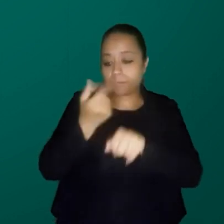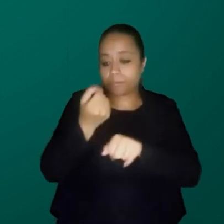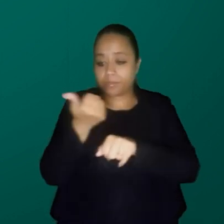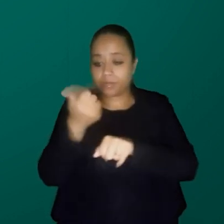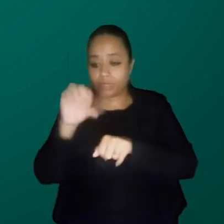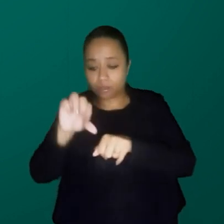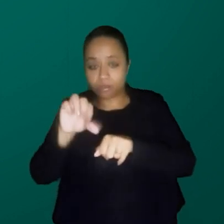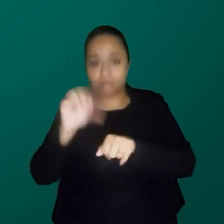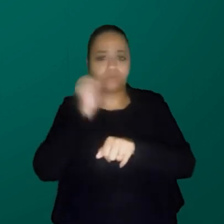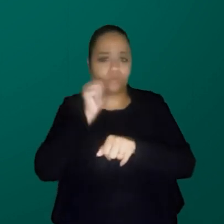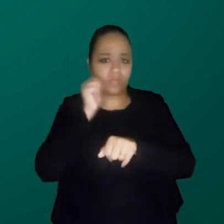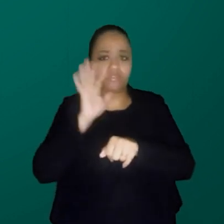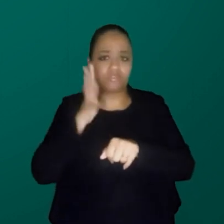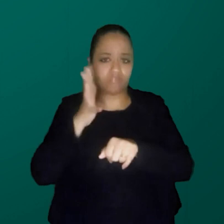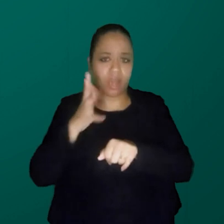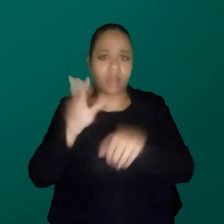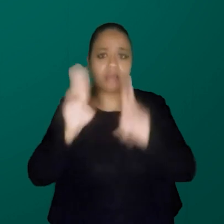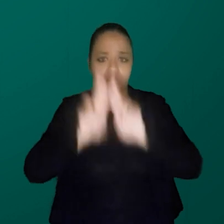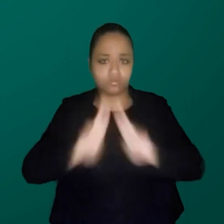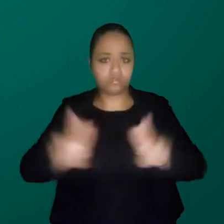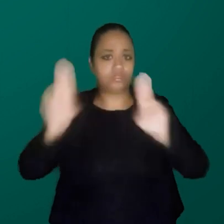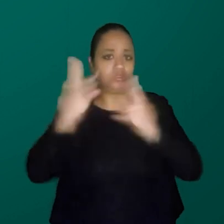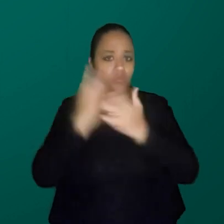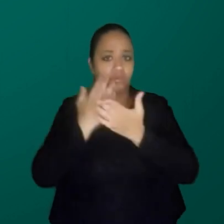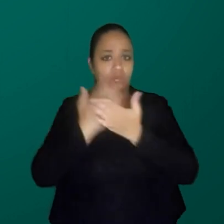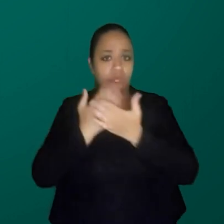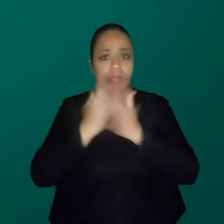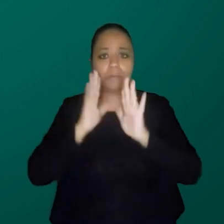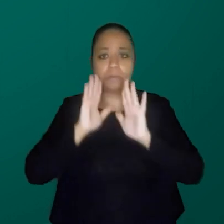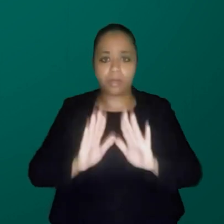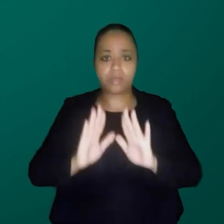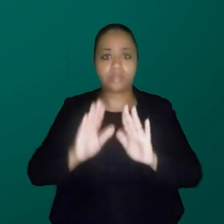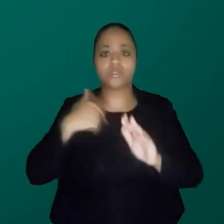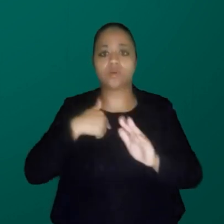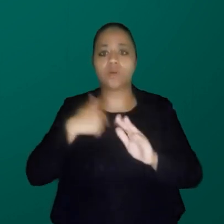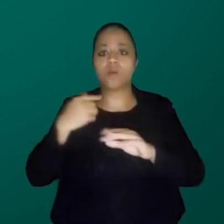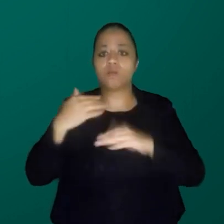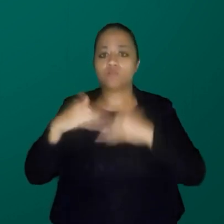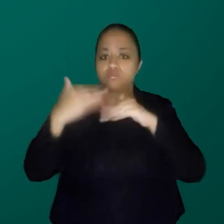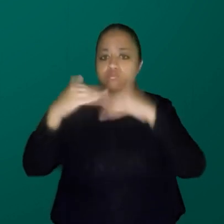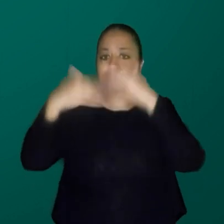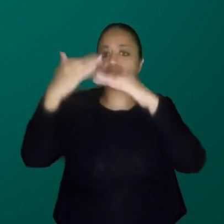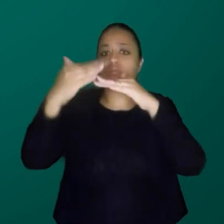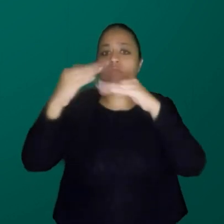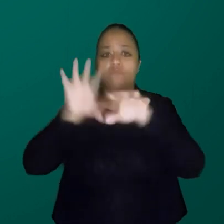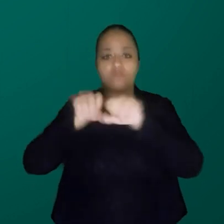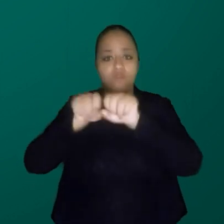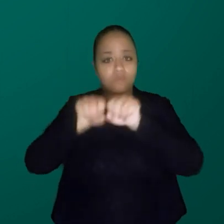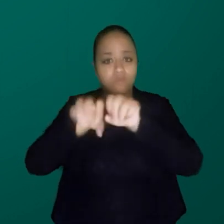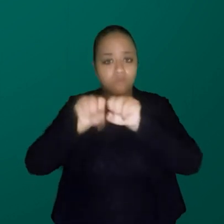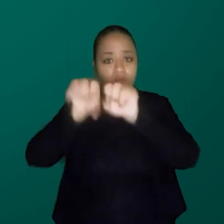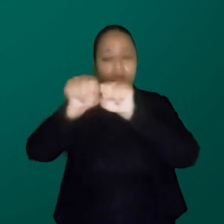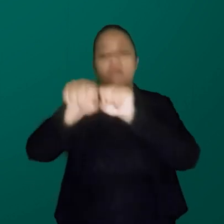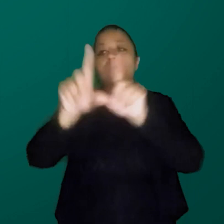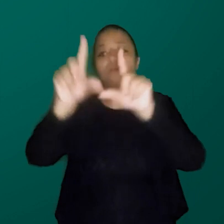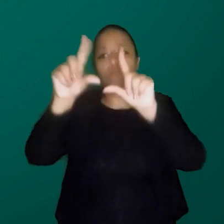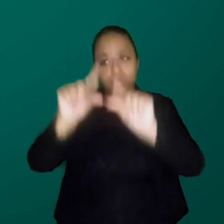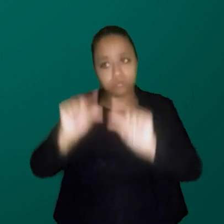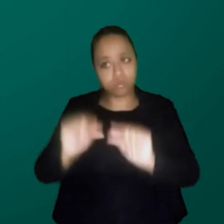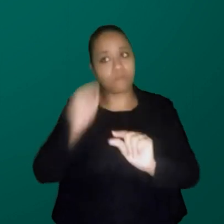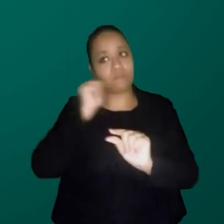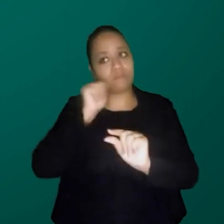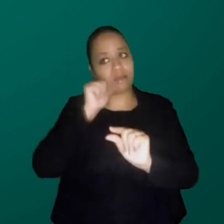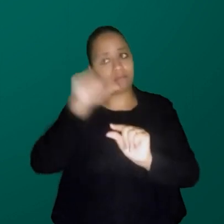mostra que as mulheres já estão na universidade, mas, à medida que eu subo na carreira, vai diminuindo o percentual de mulheres.